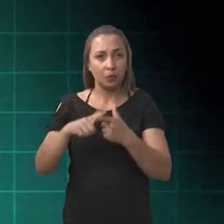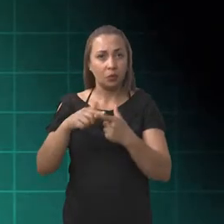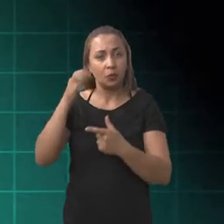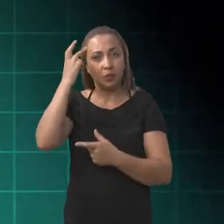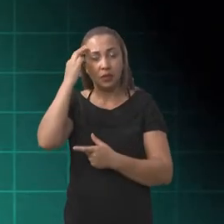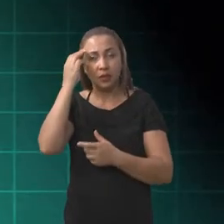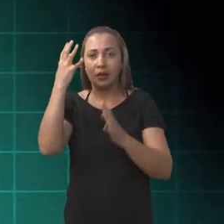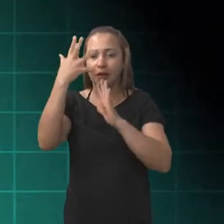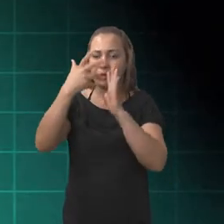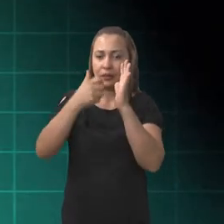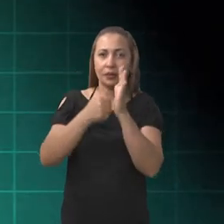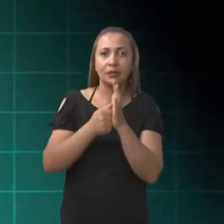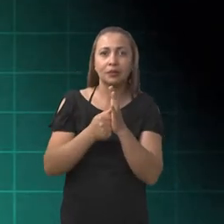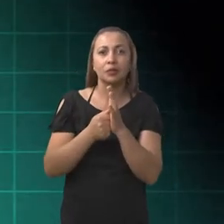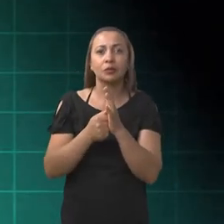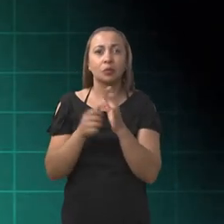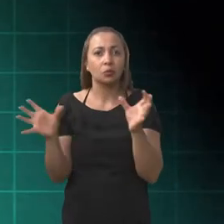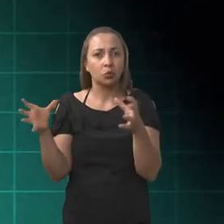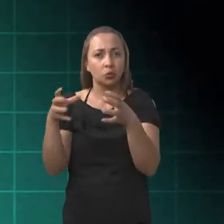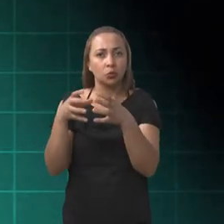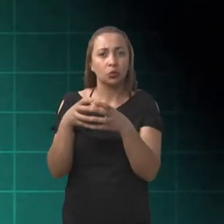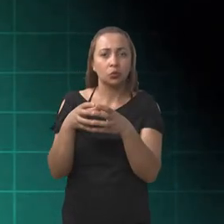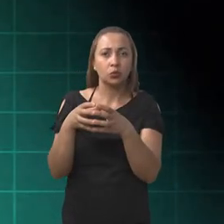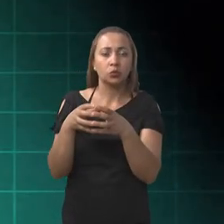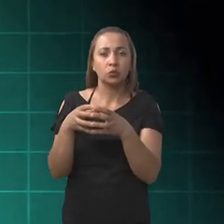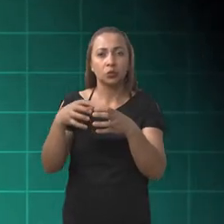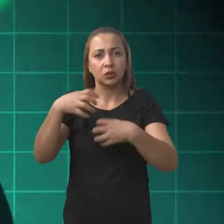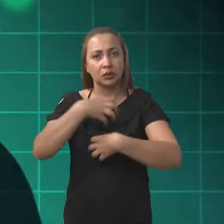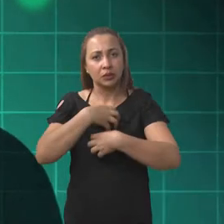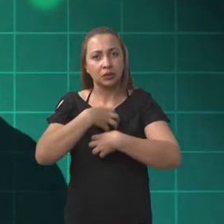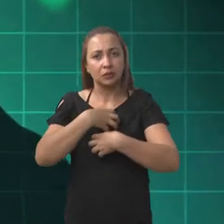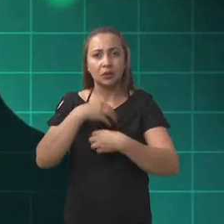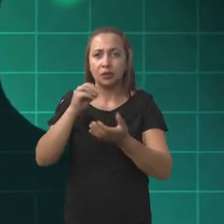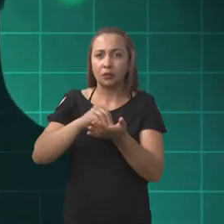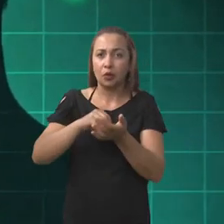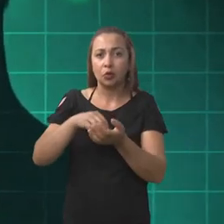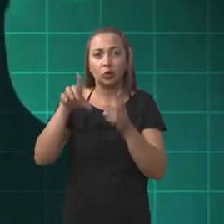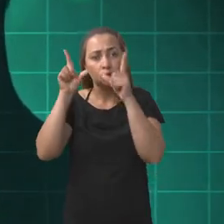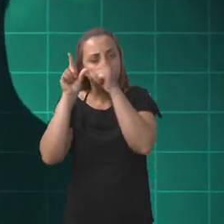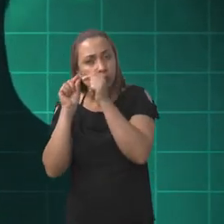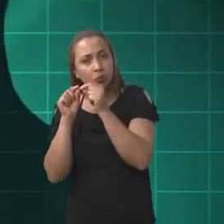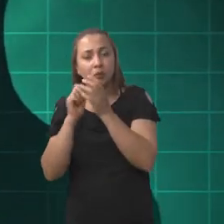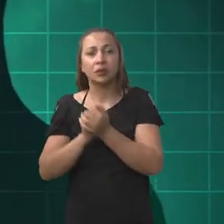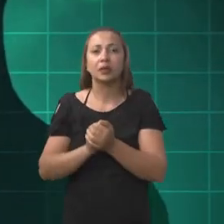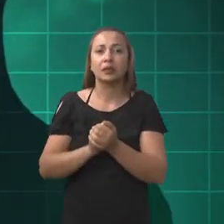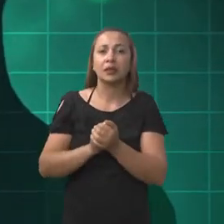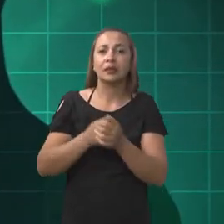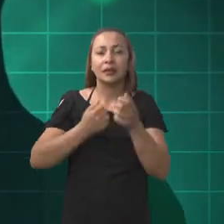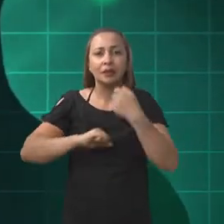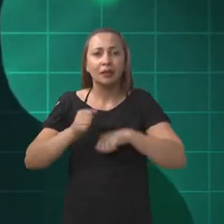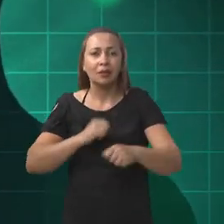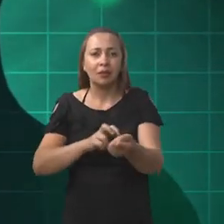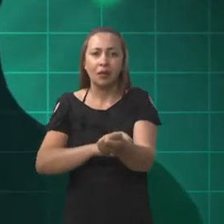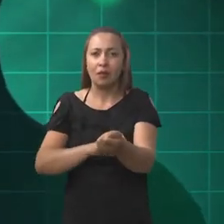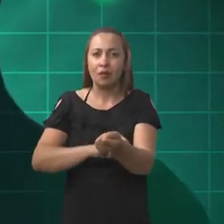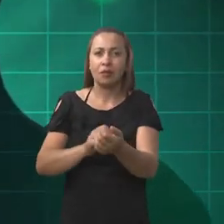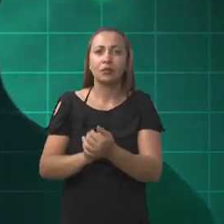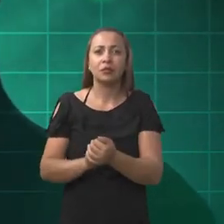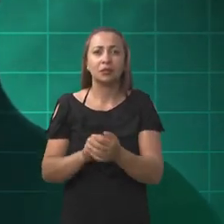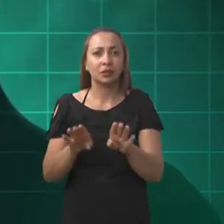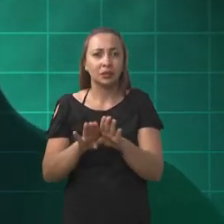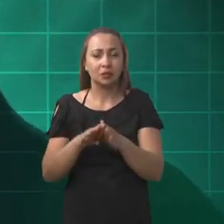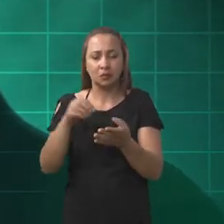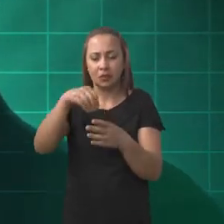transtornos mentais comuns, eles são caracterizados por um conjunto de sintomas, como insônia, irritabilidade, cansaço, fadiga,